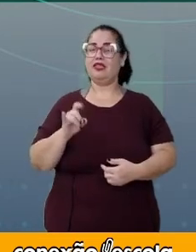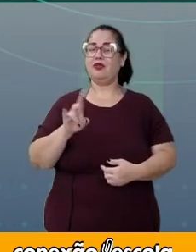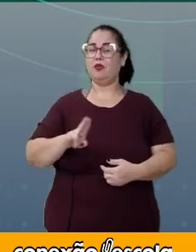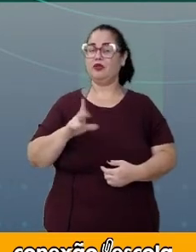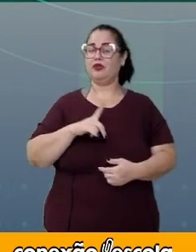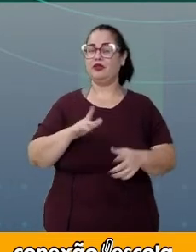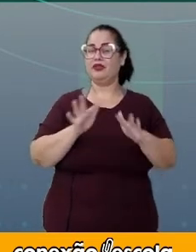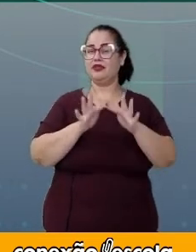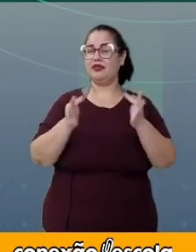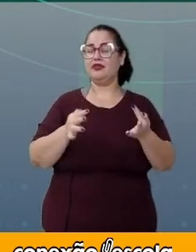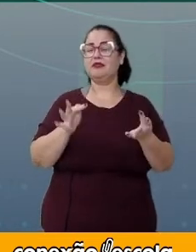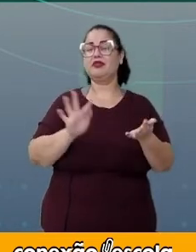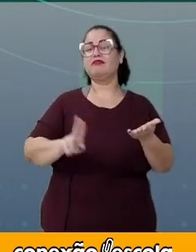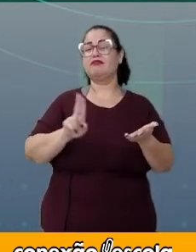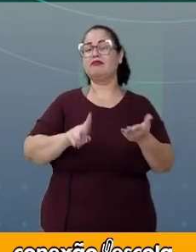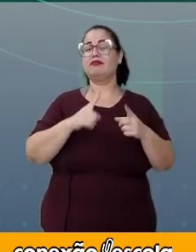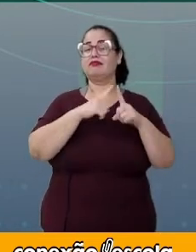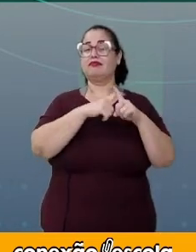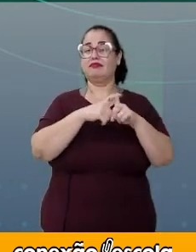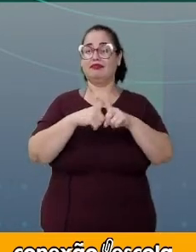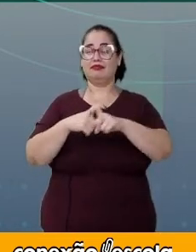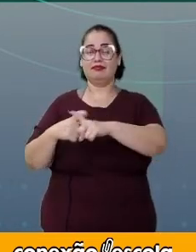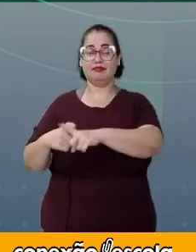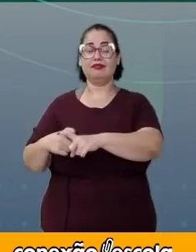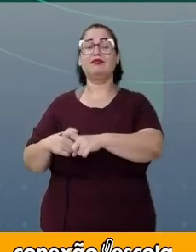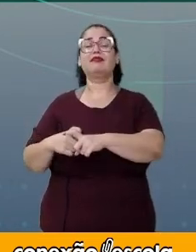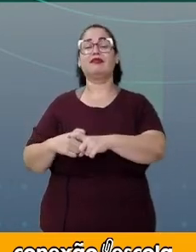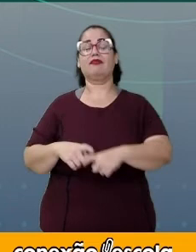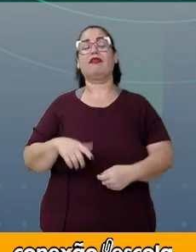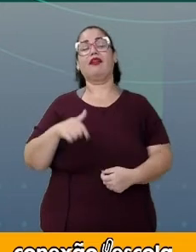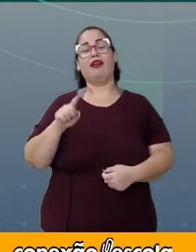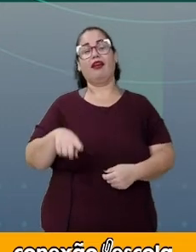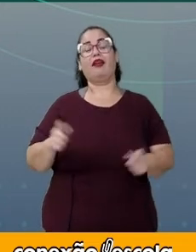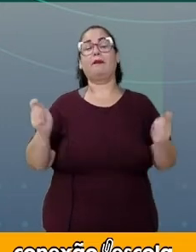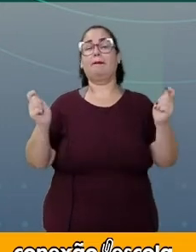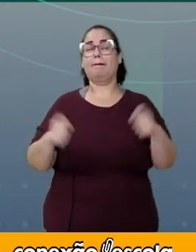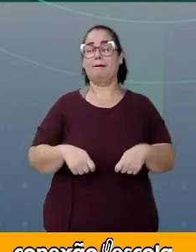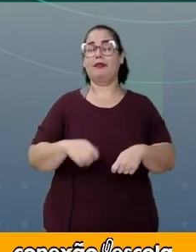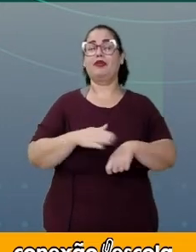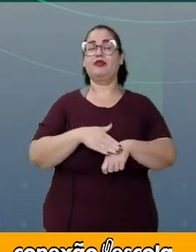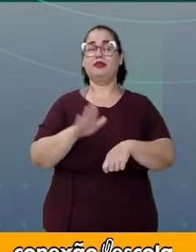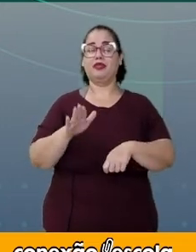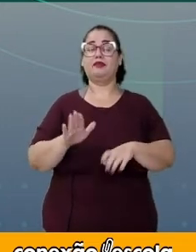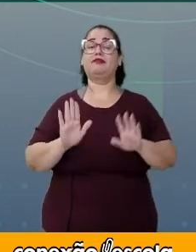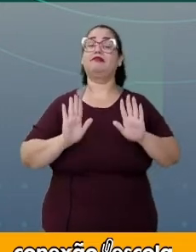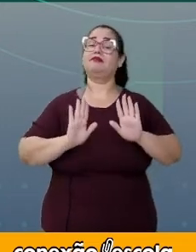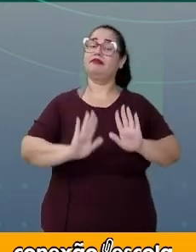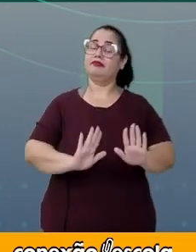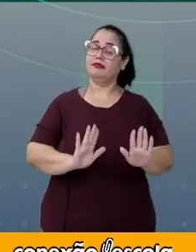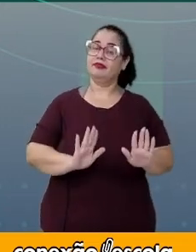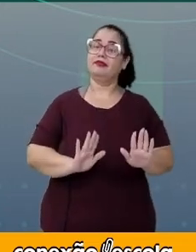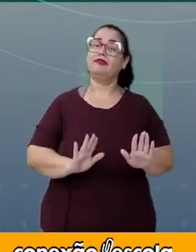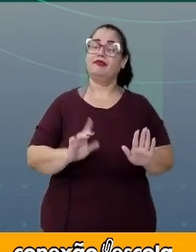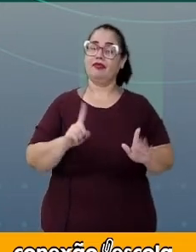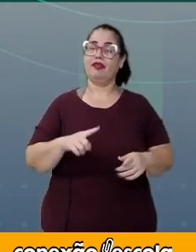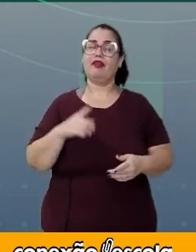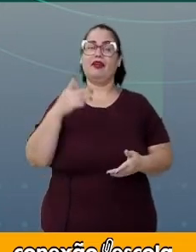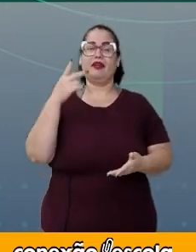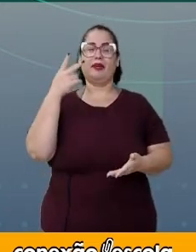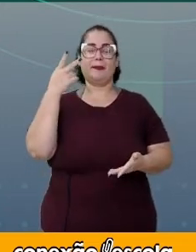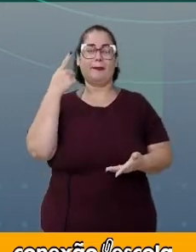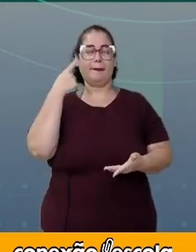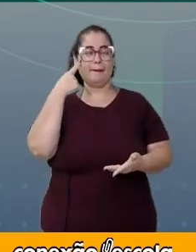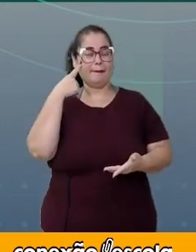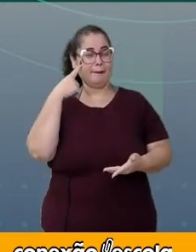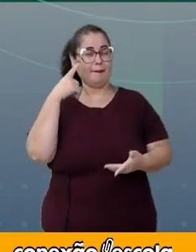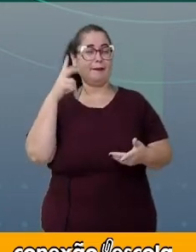usando a multiplicação é mais uma possibilidade. Porém, é válido lembrar